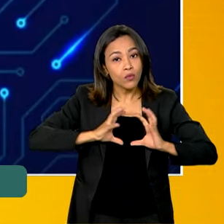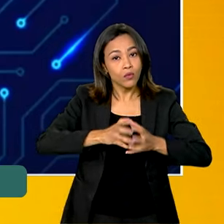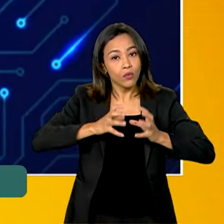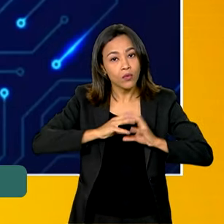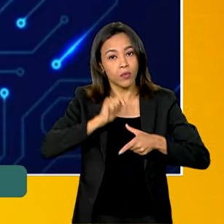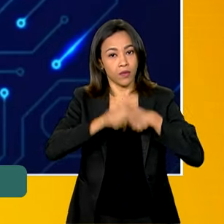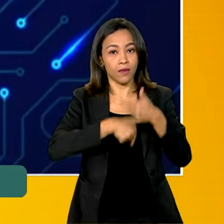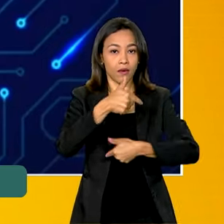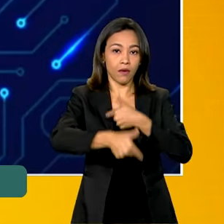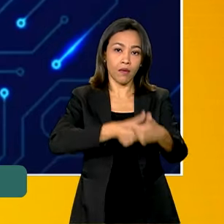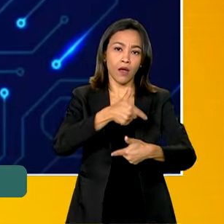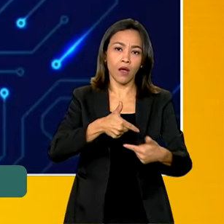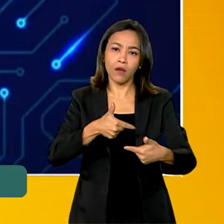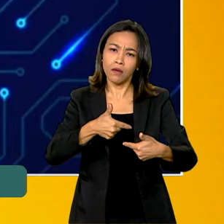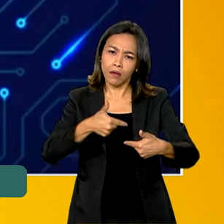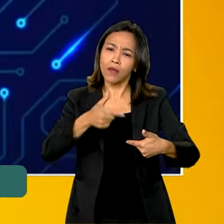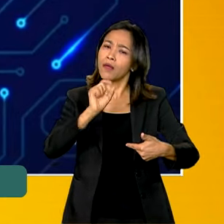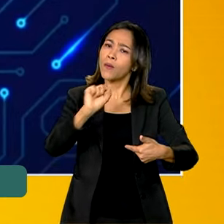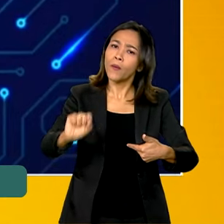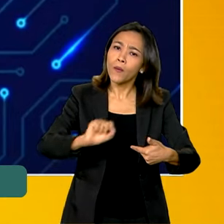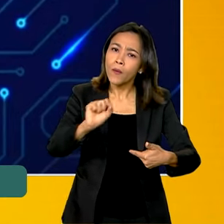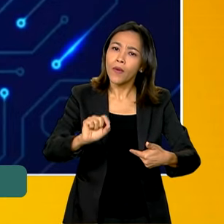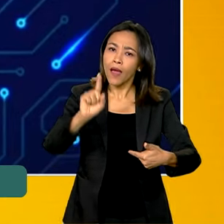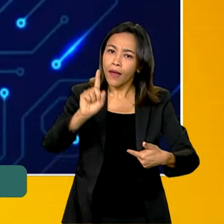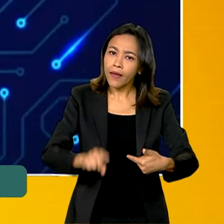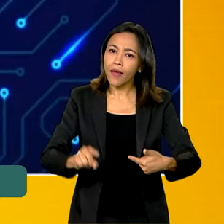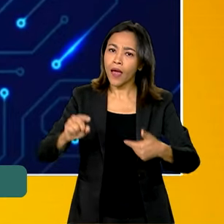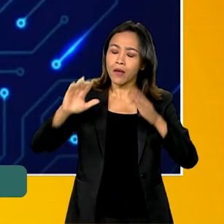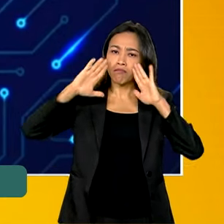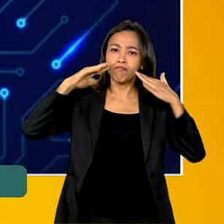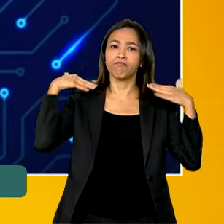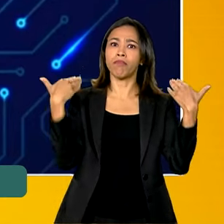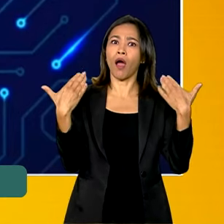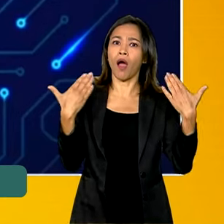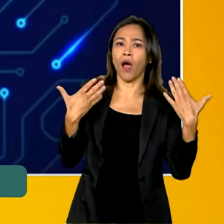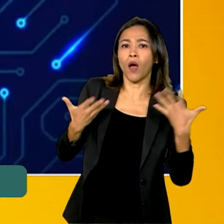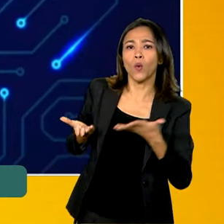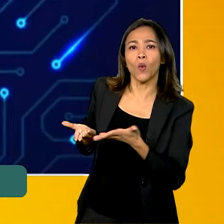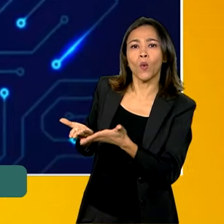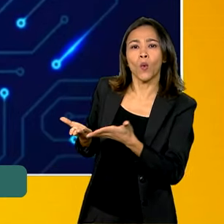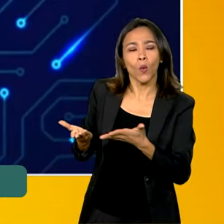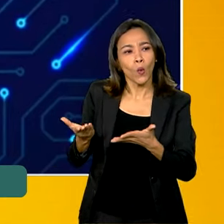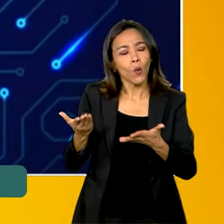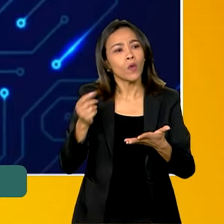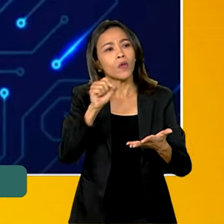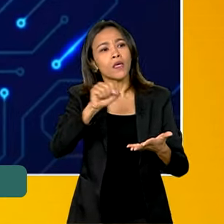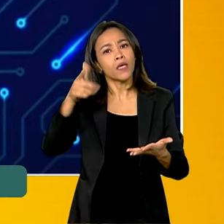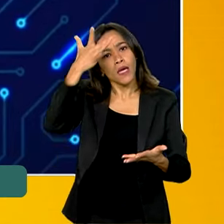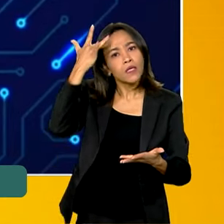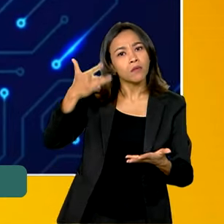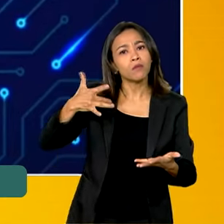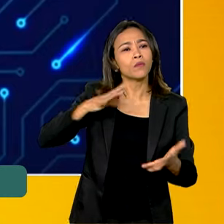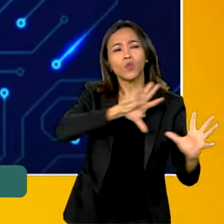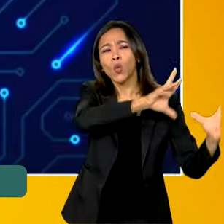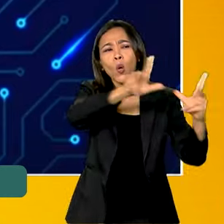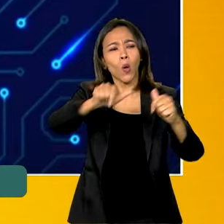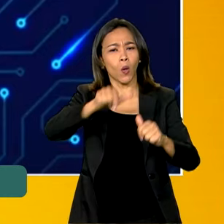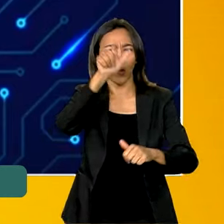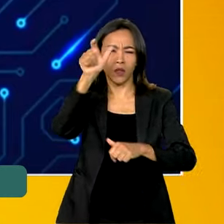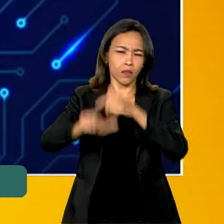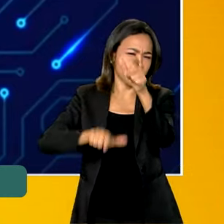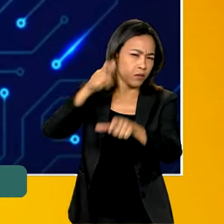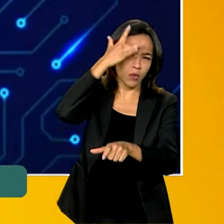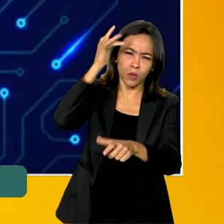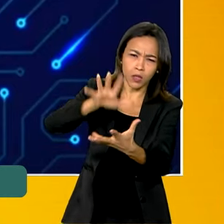objetivo exatamente dar visibilidade e conscientização a todas as pessoas, sejam aquelas pessoas